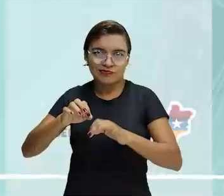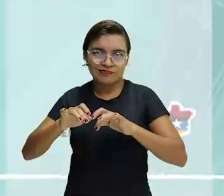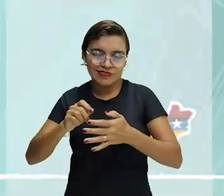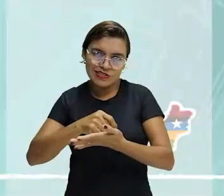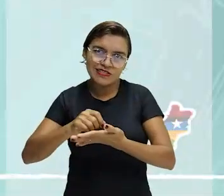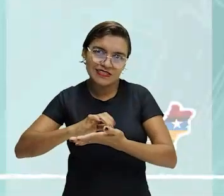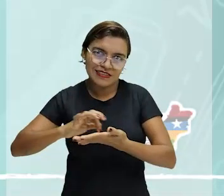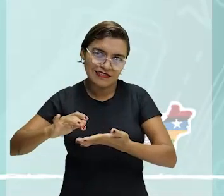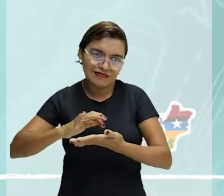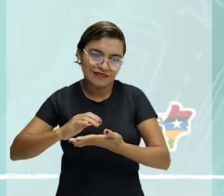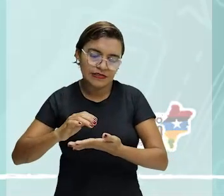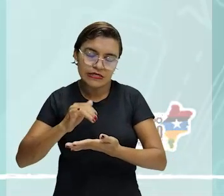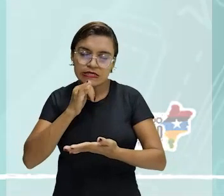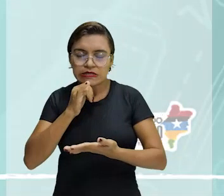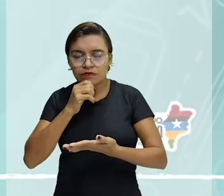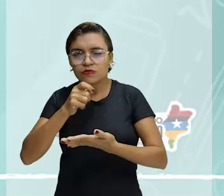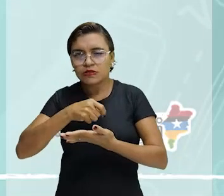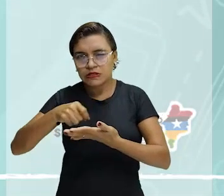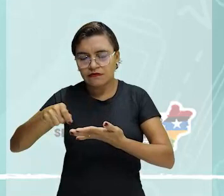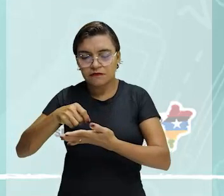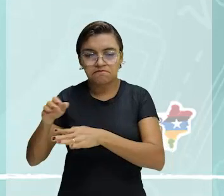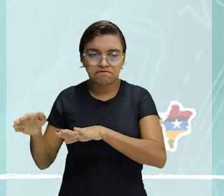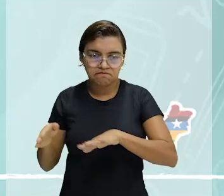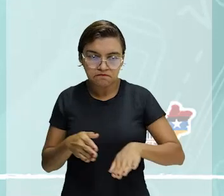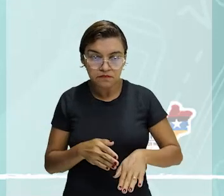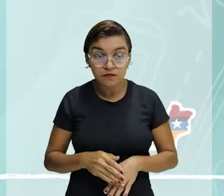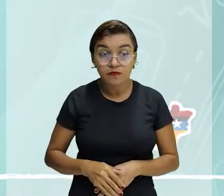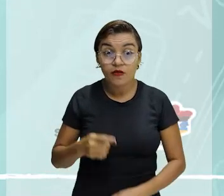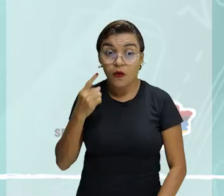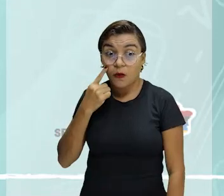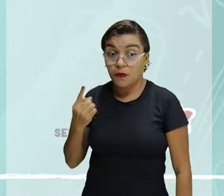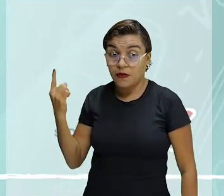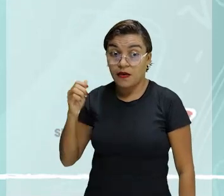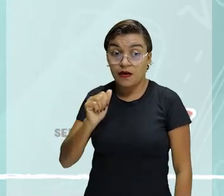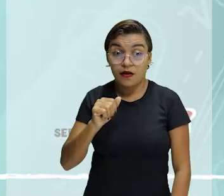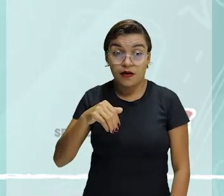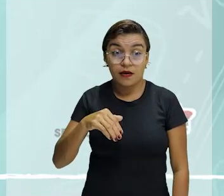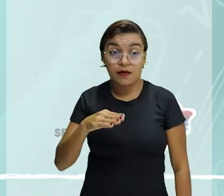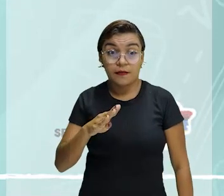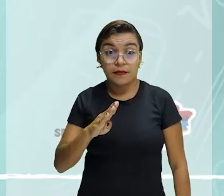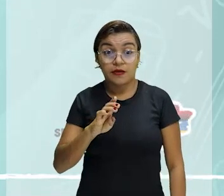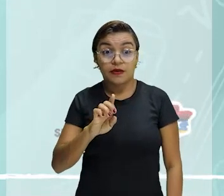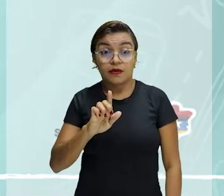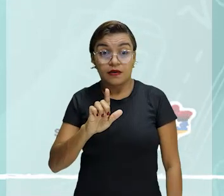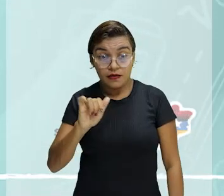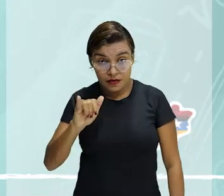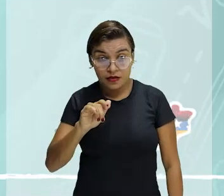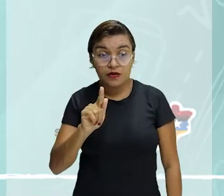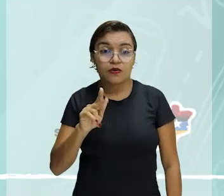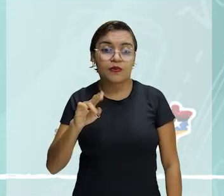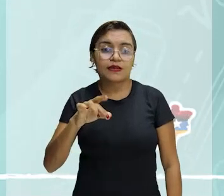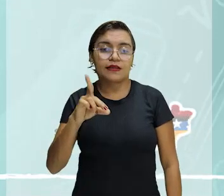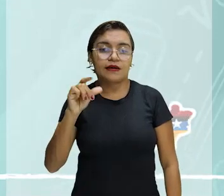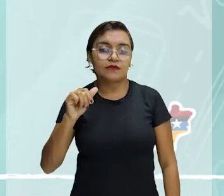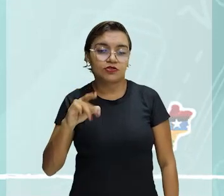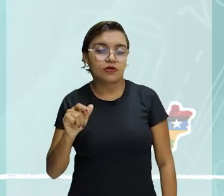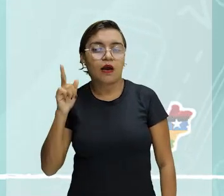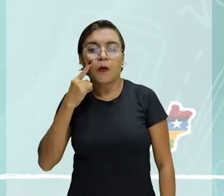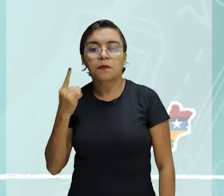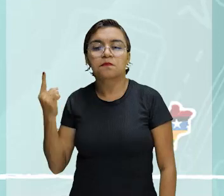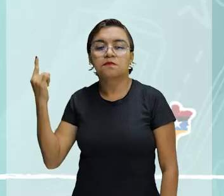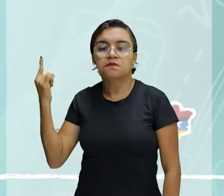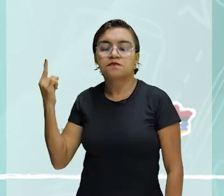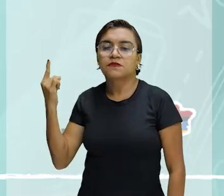O primeiro é a ambiguidade. Ocorre ambiguidade ou anfibologia quando a frase apresenta